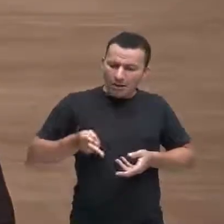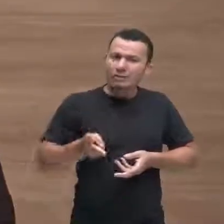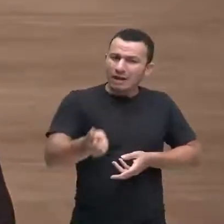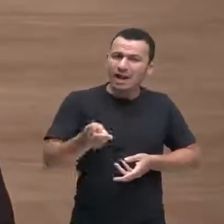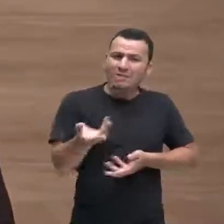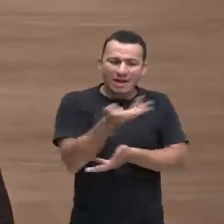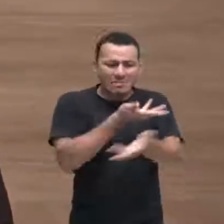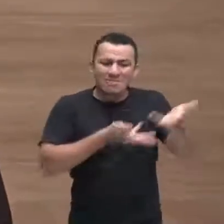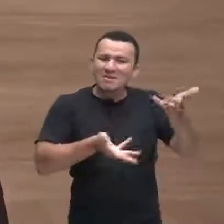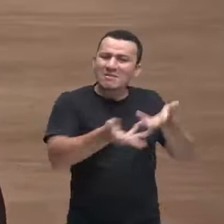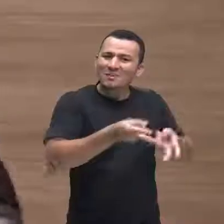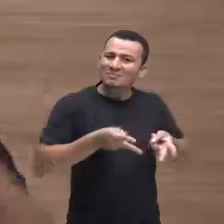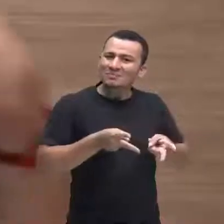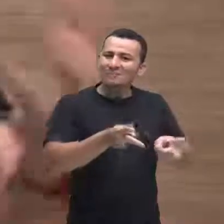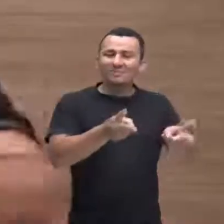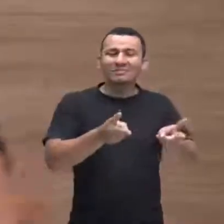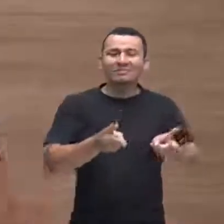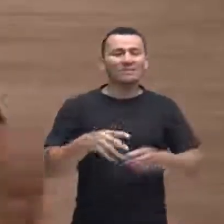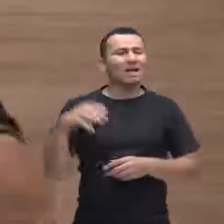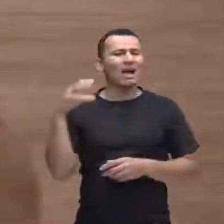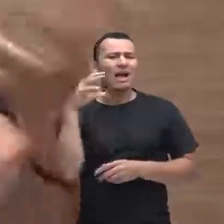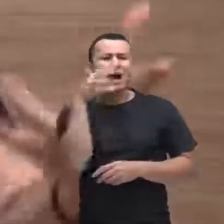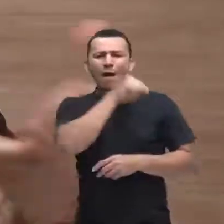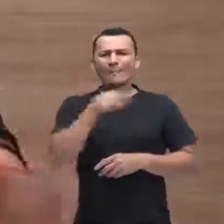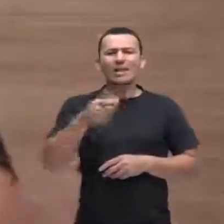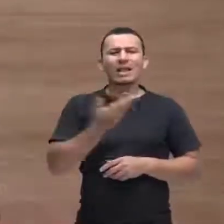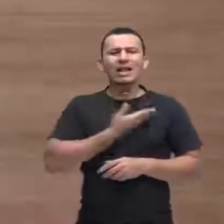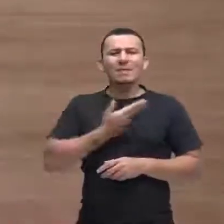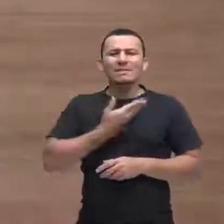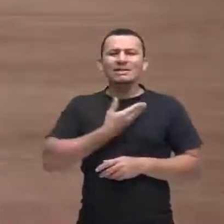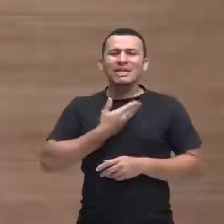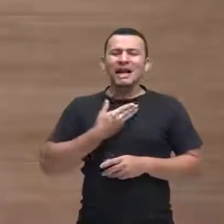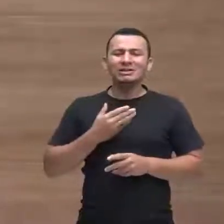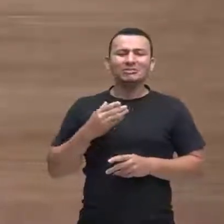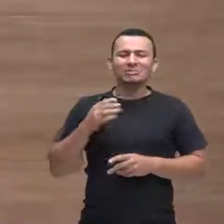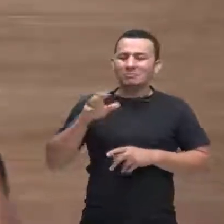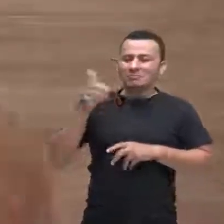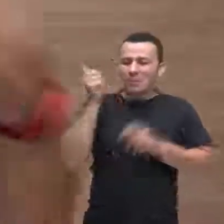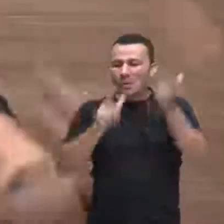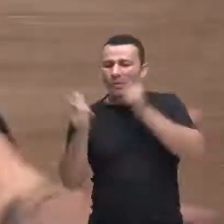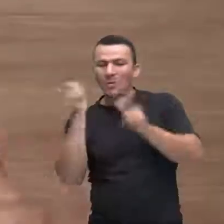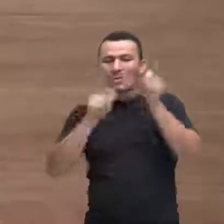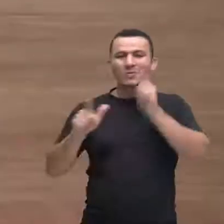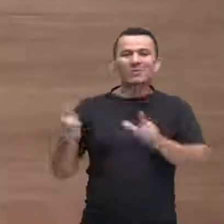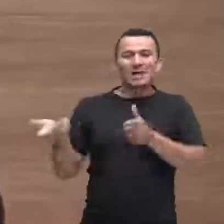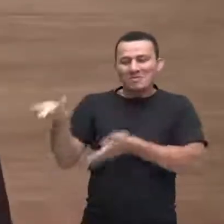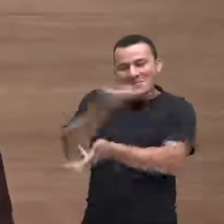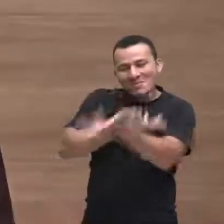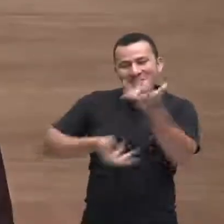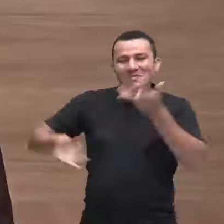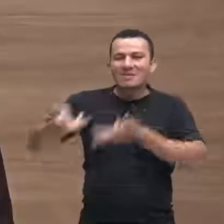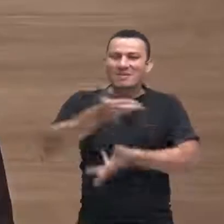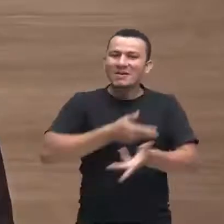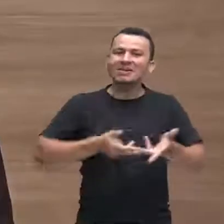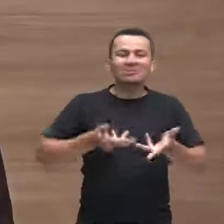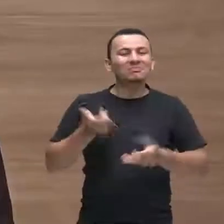ele é muito voraz em fazer amizades em constituir relações